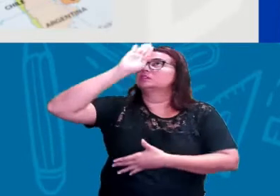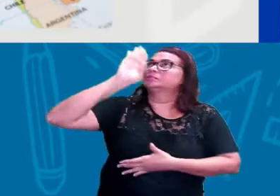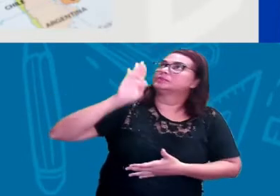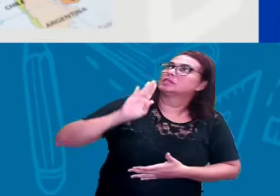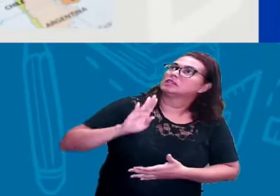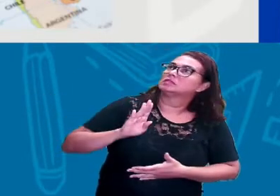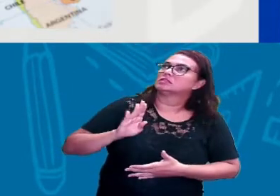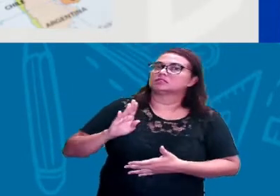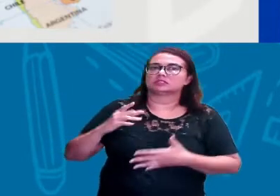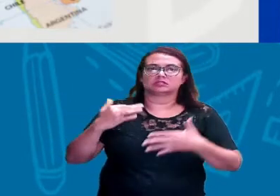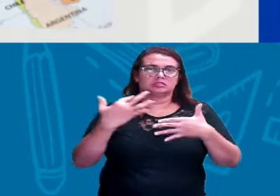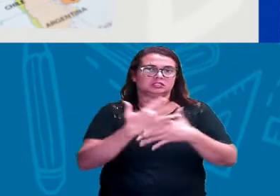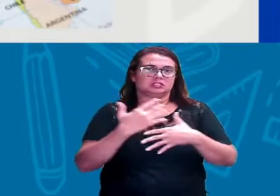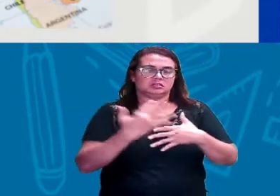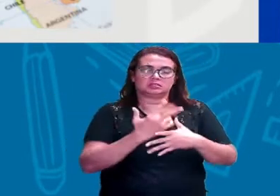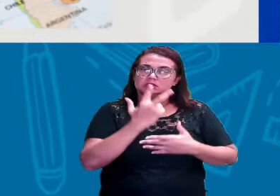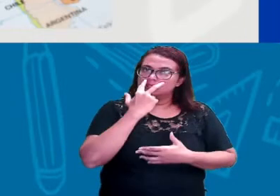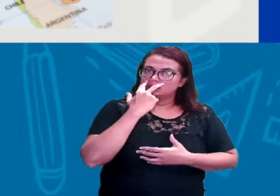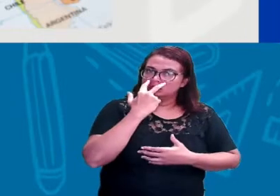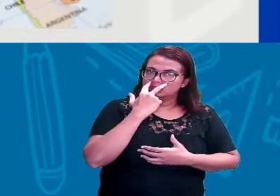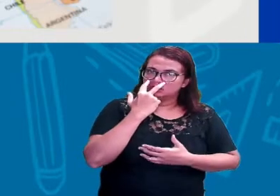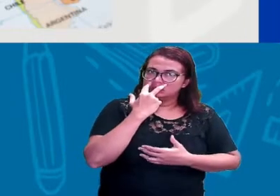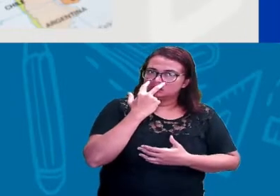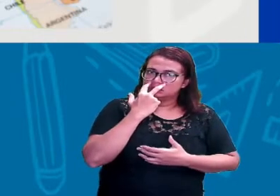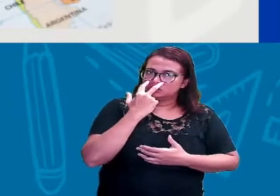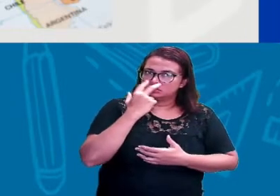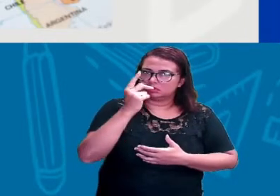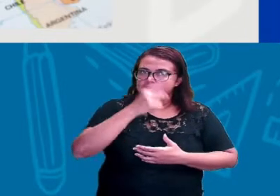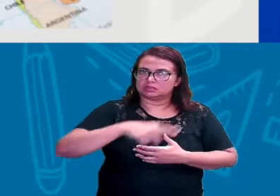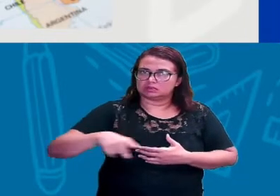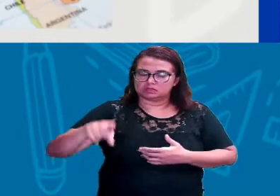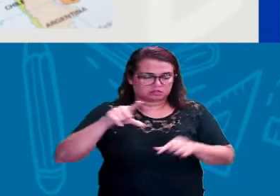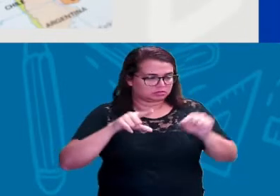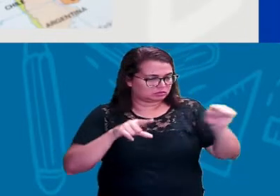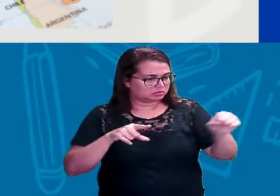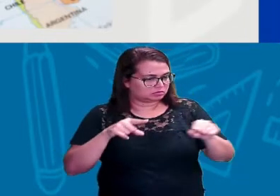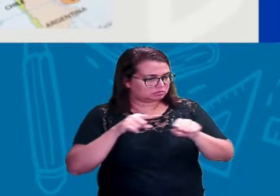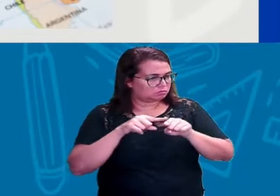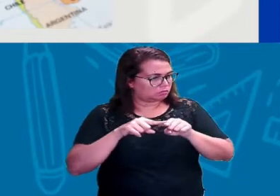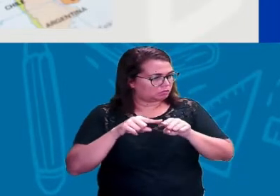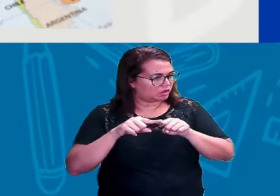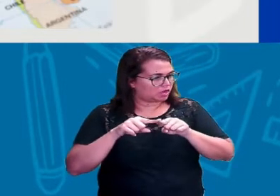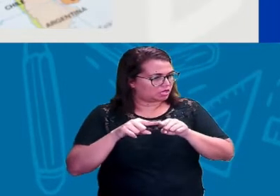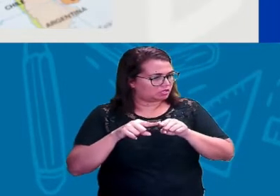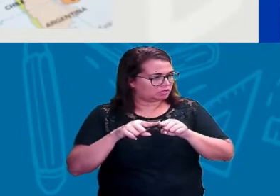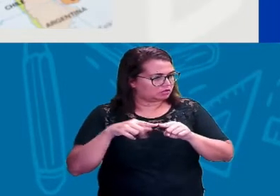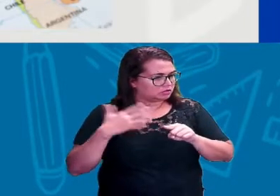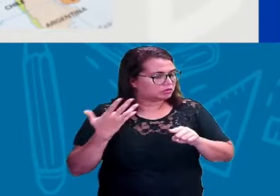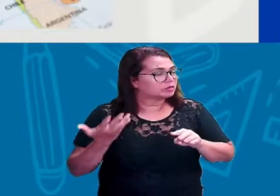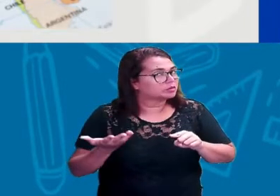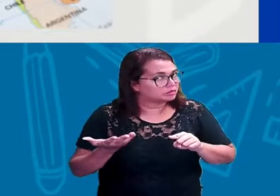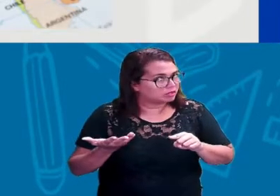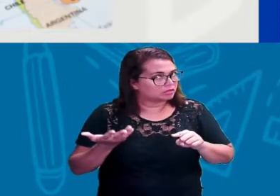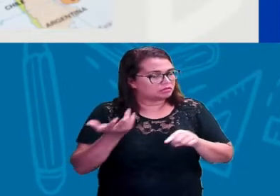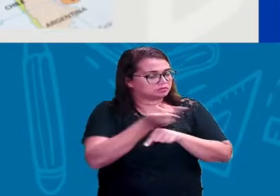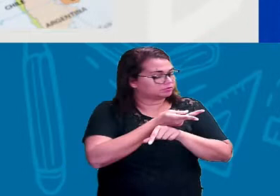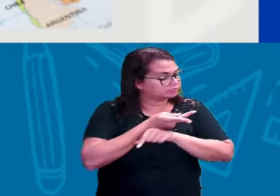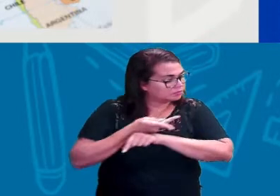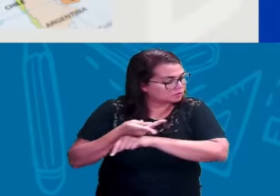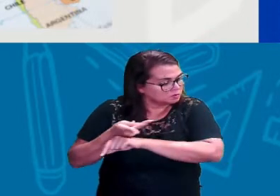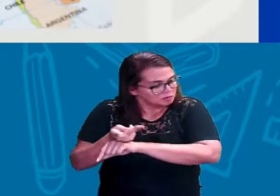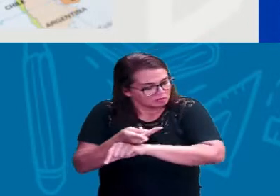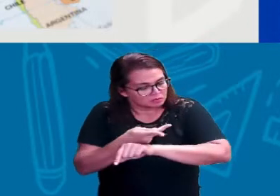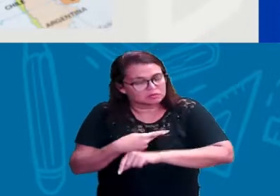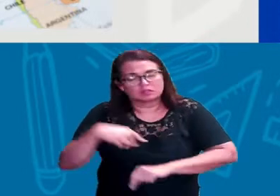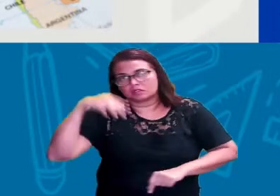o mapa da cidade da Vitória de Santo Antão. Então vocês podem localizar um bairro, vocês podem localizar muitas informações no